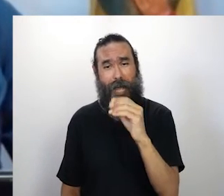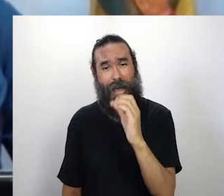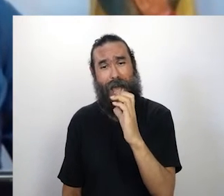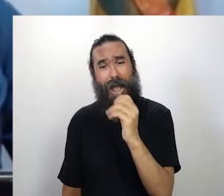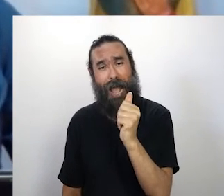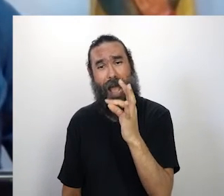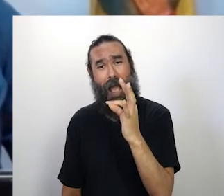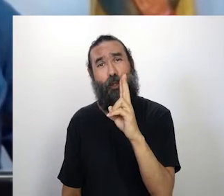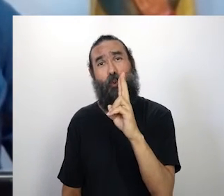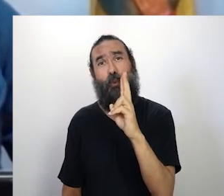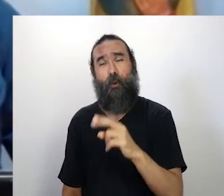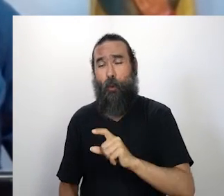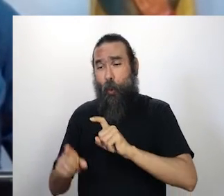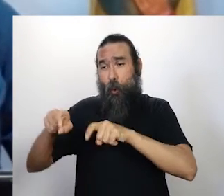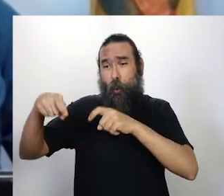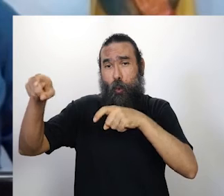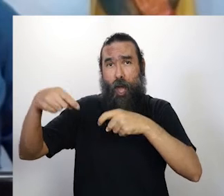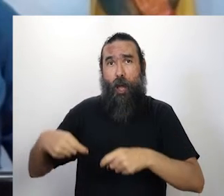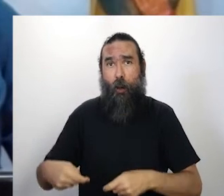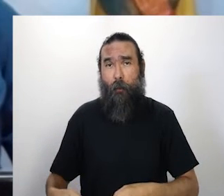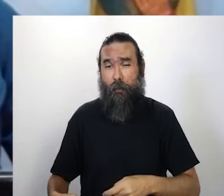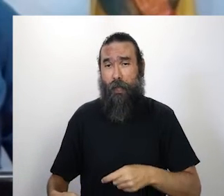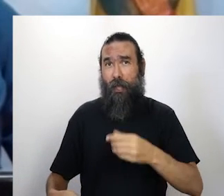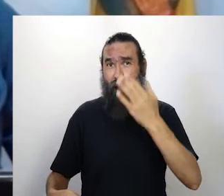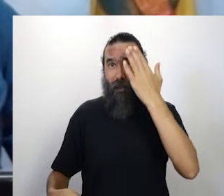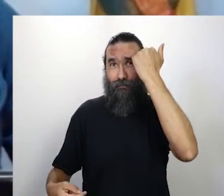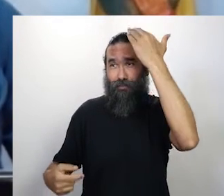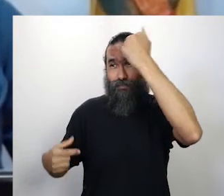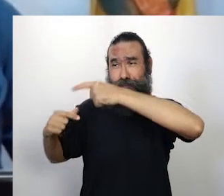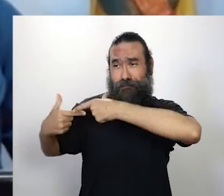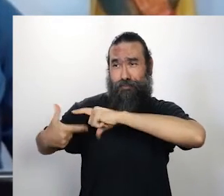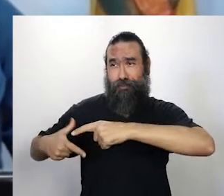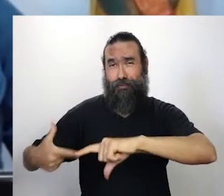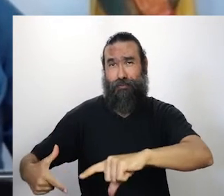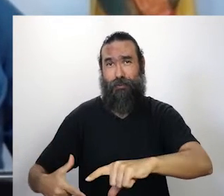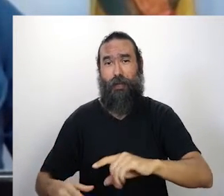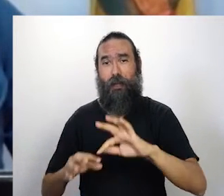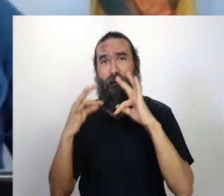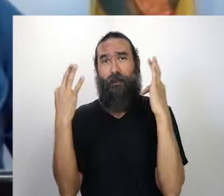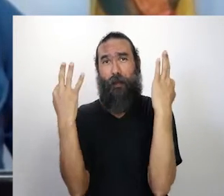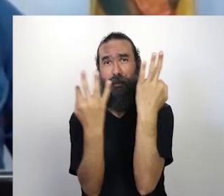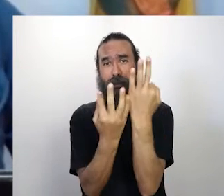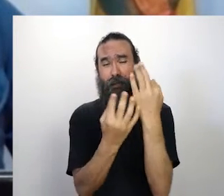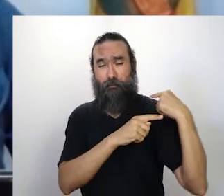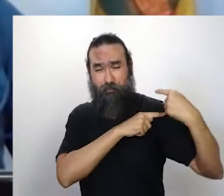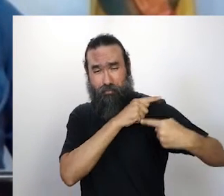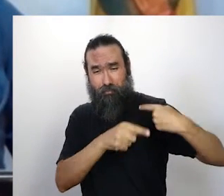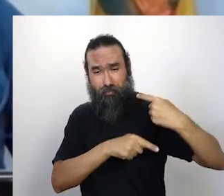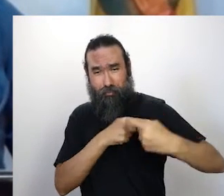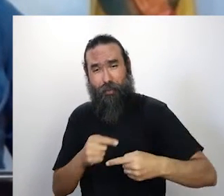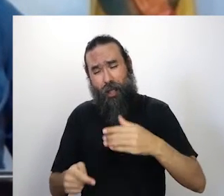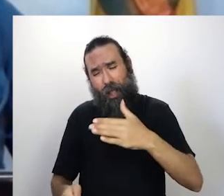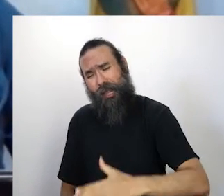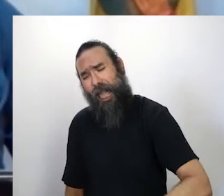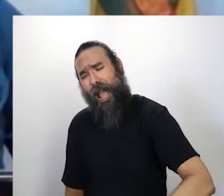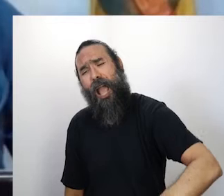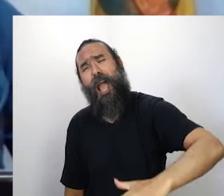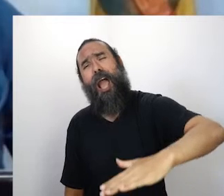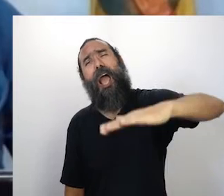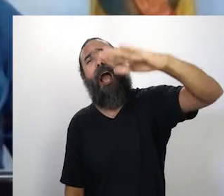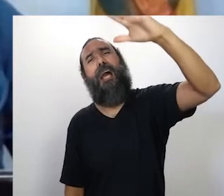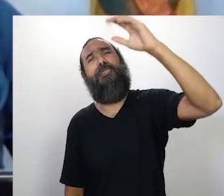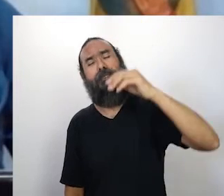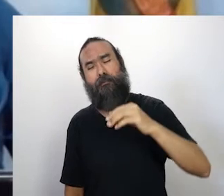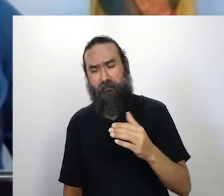Herdeiro de uma das famílias mais expressivas na cultura popular, convive desde a infância em meio a maracatus, cavalos marinhos,